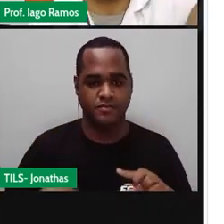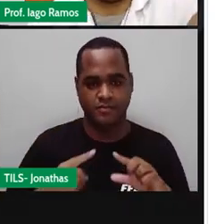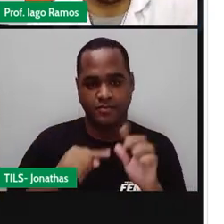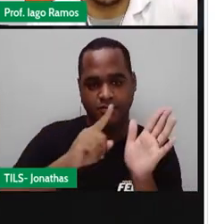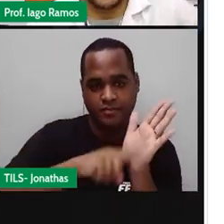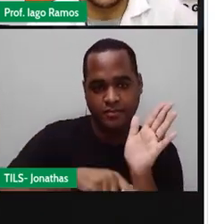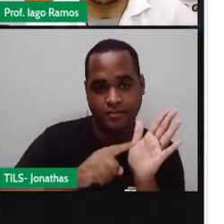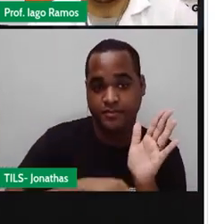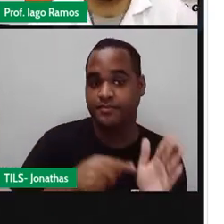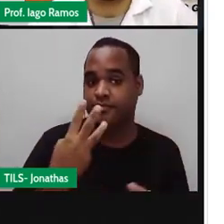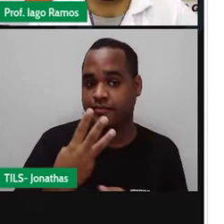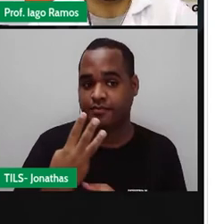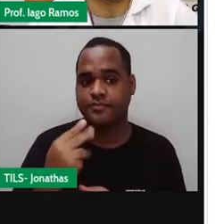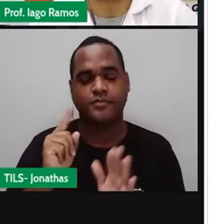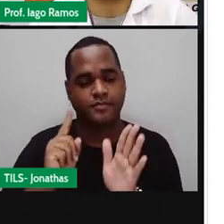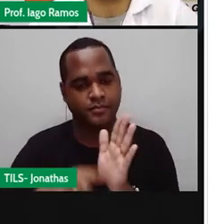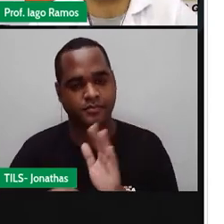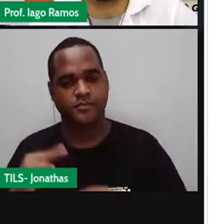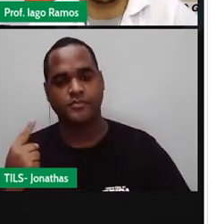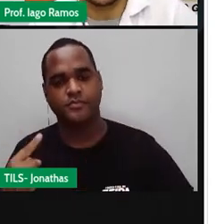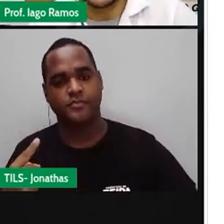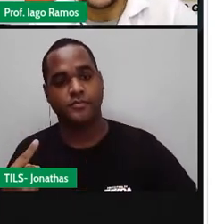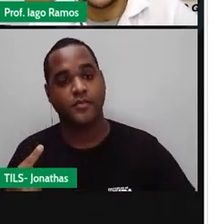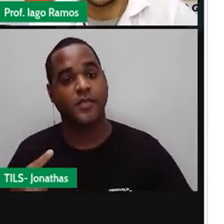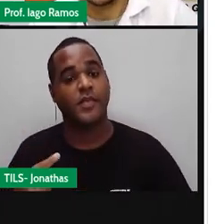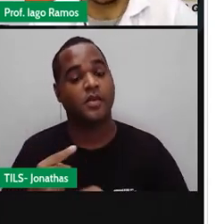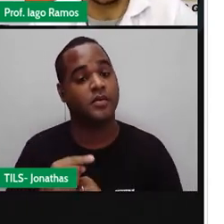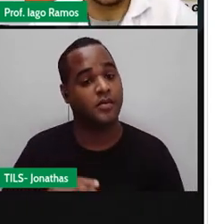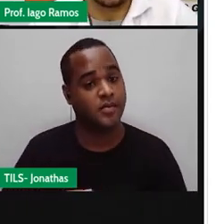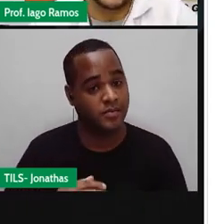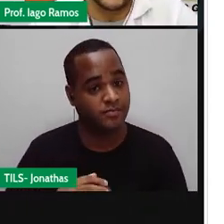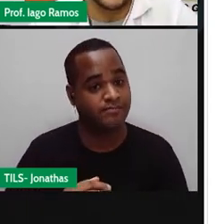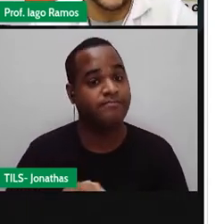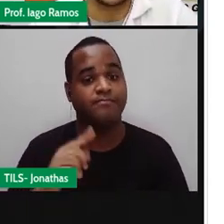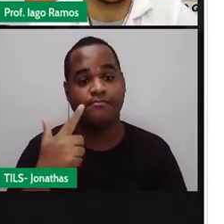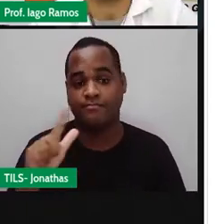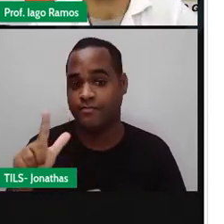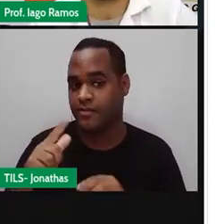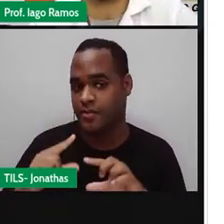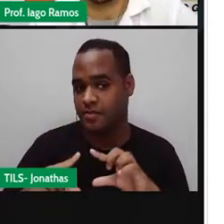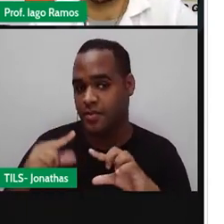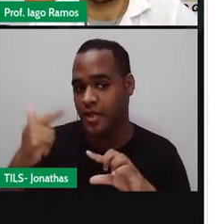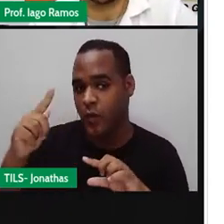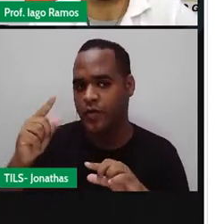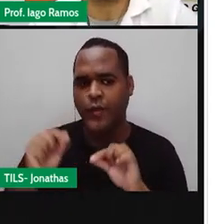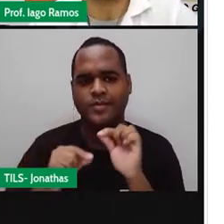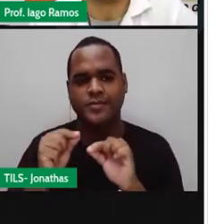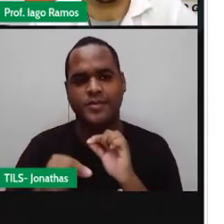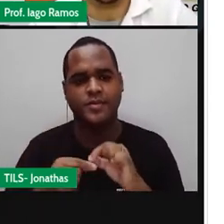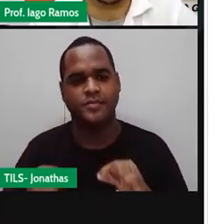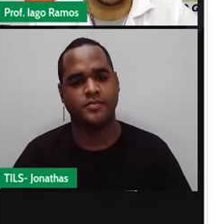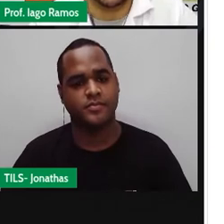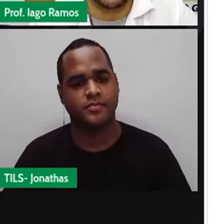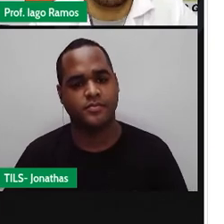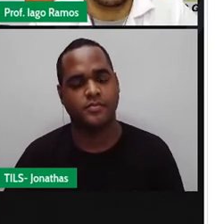3 e menos 1. Quem é maior do que quem? Ou quem é menor do que quem? Bora para a reta numérica.